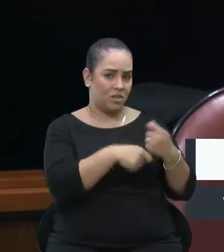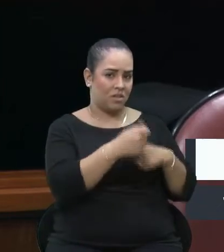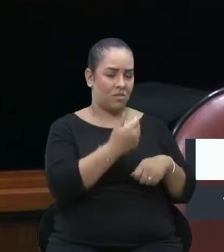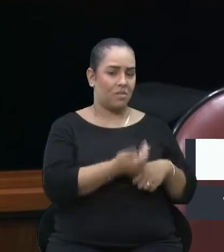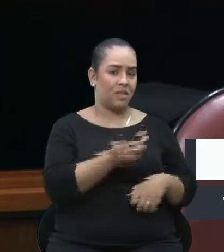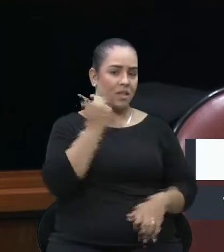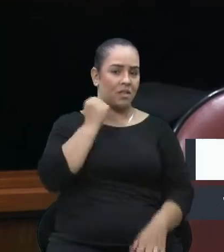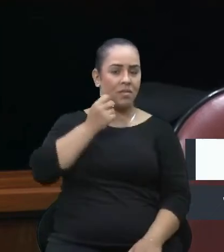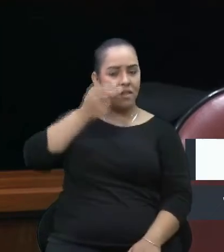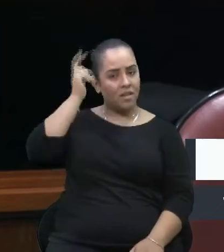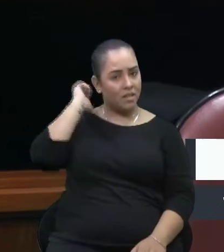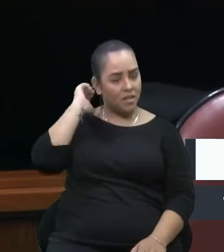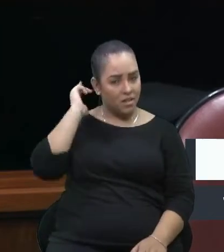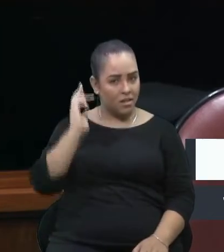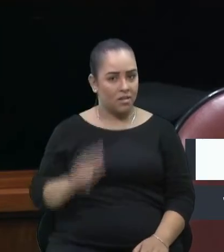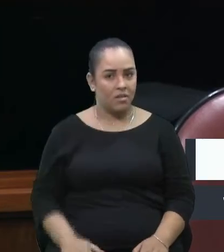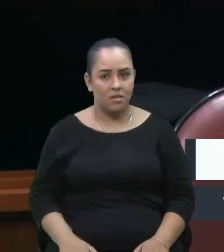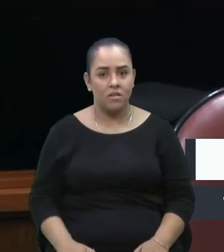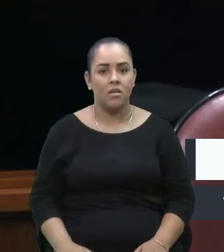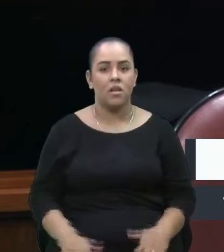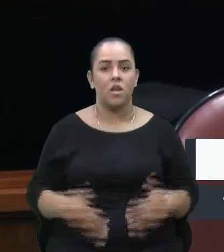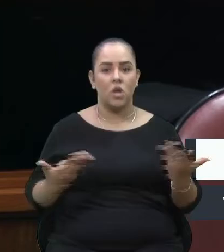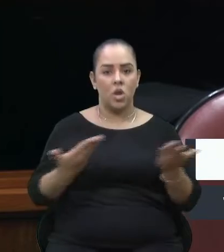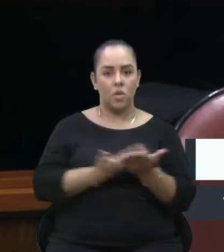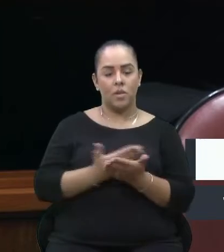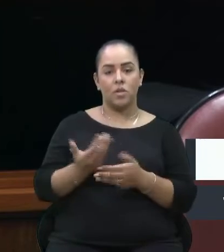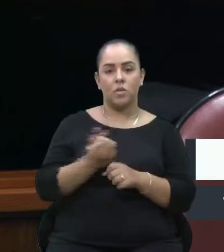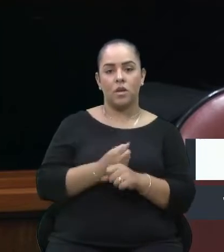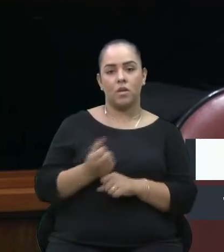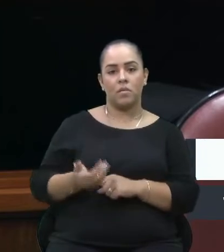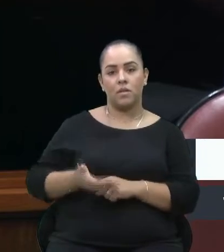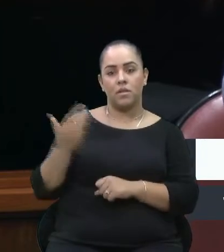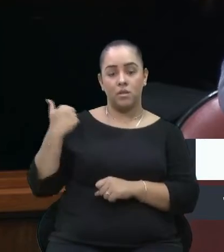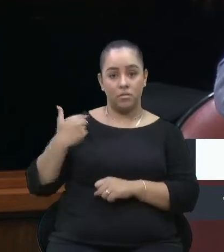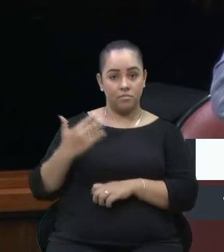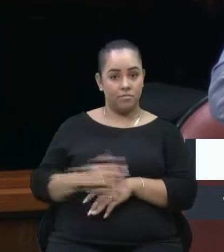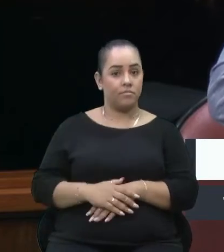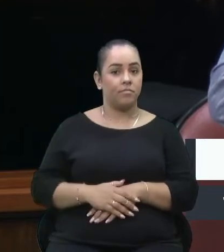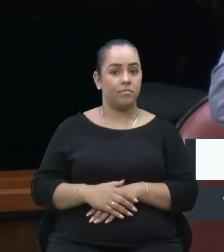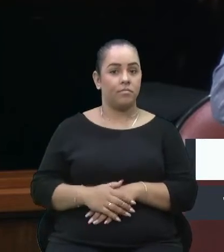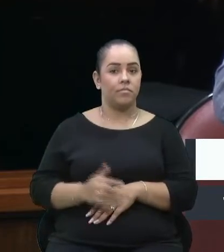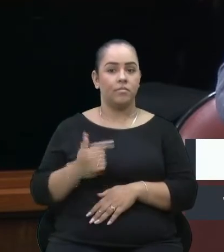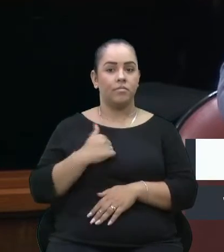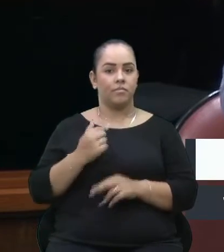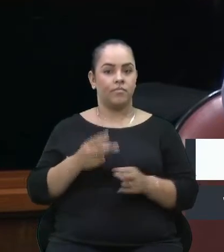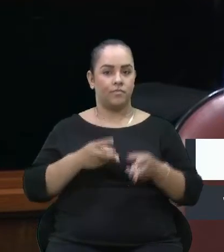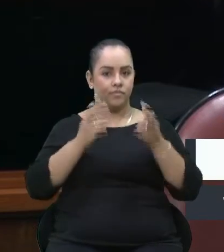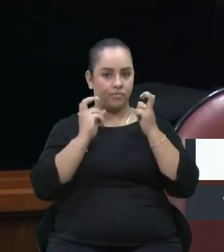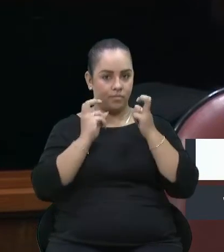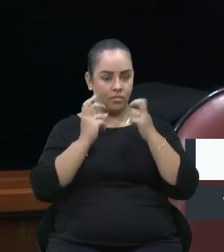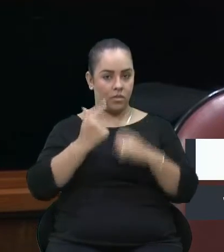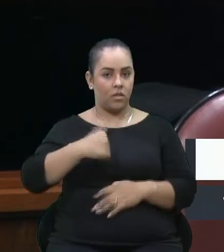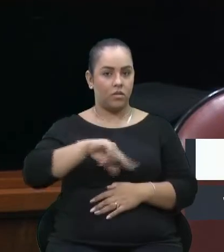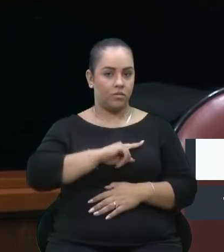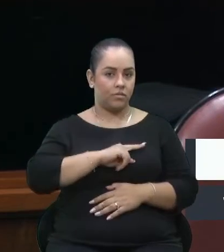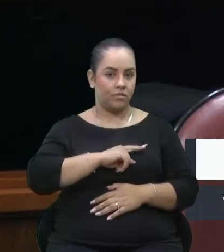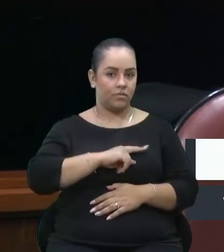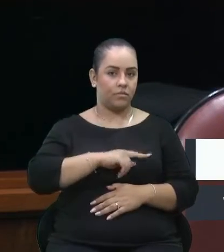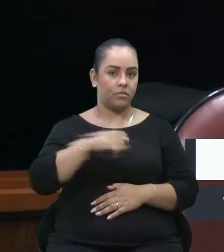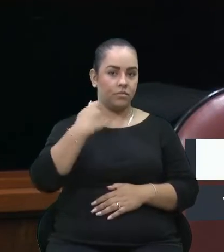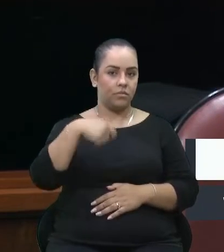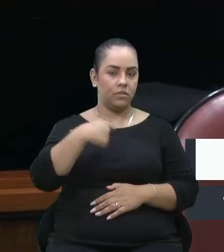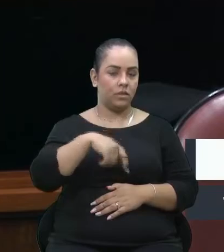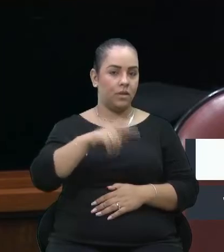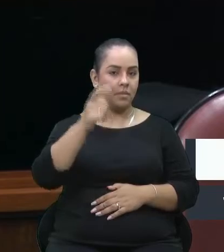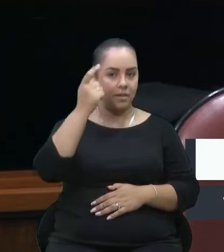né? E os outros foram tirados agora no começo do ano passado. Então, vejo que precisamos pensar